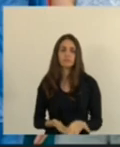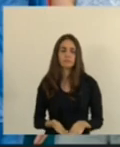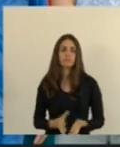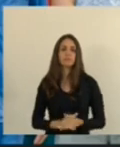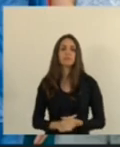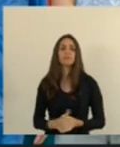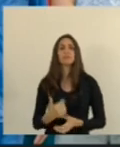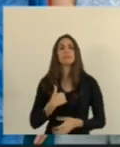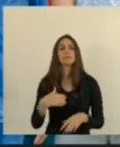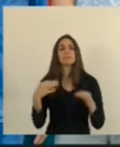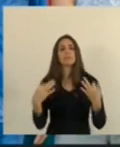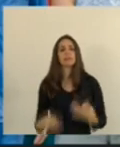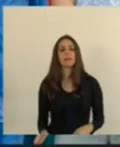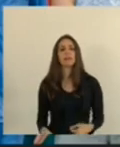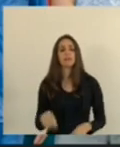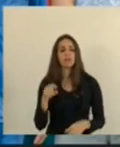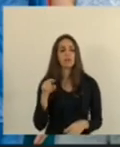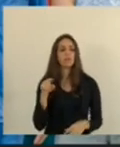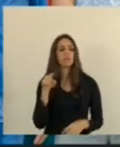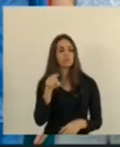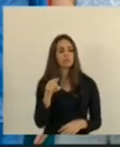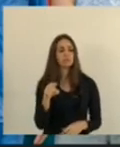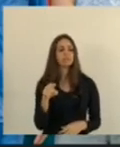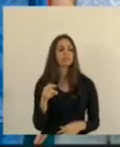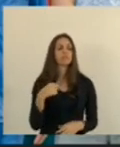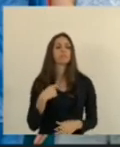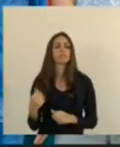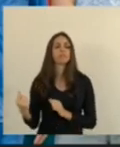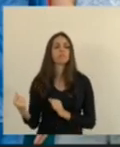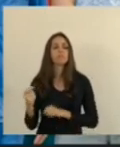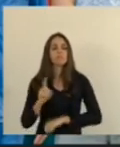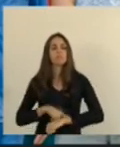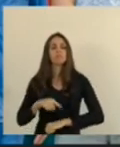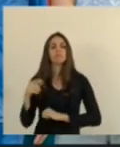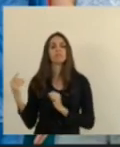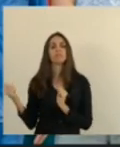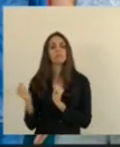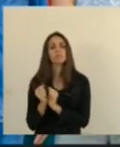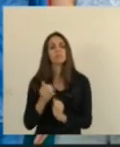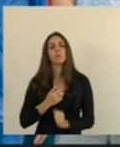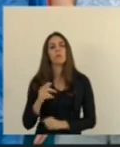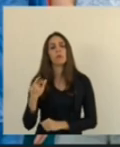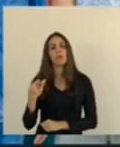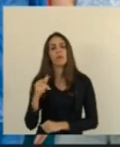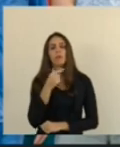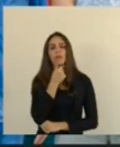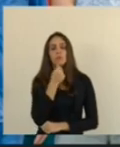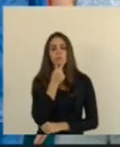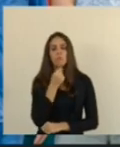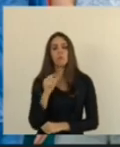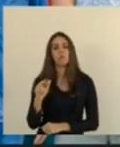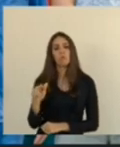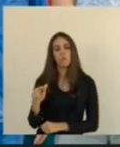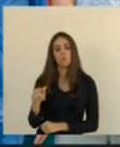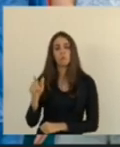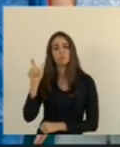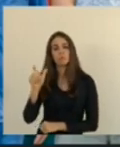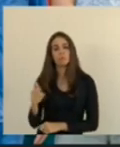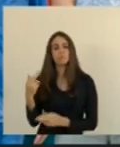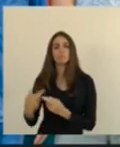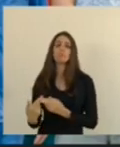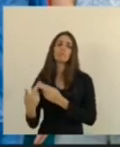pode ter certeza você que foi um contemporâneo do meu irmão Wilson, é um cara que você é uma pessoa